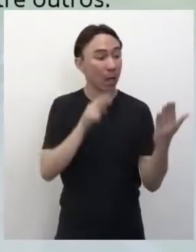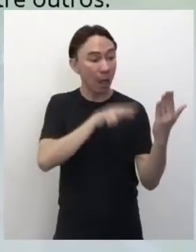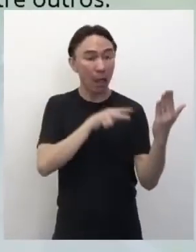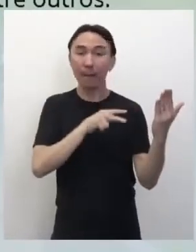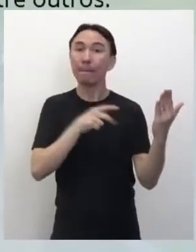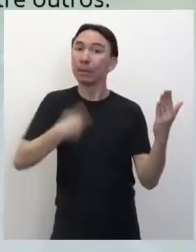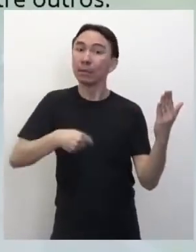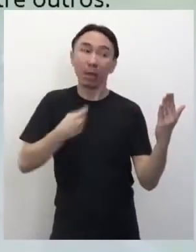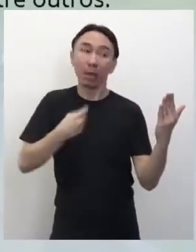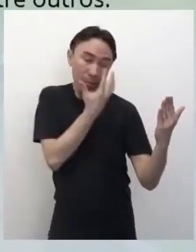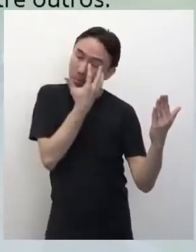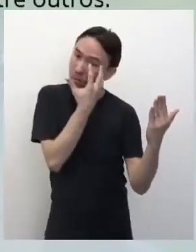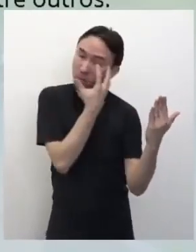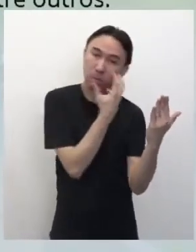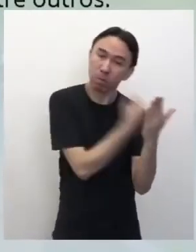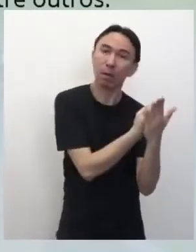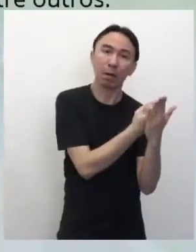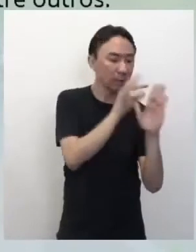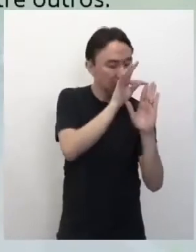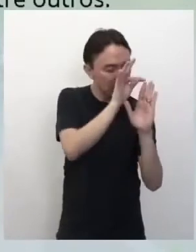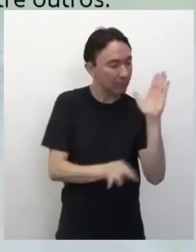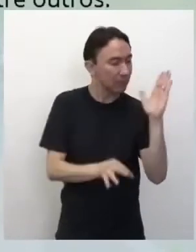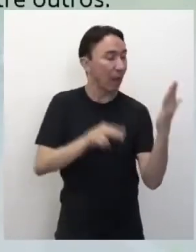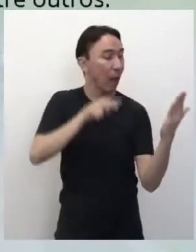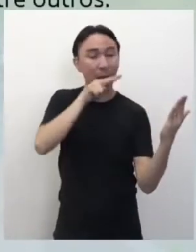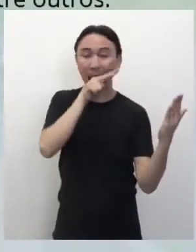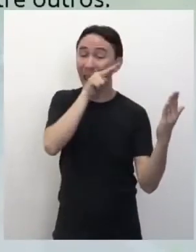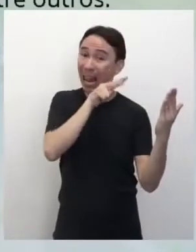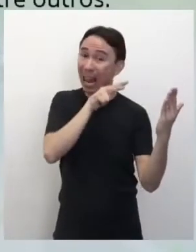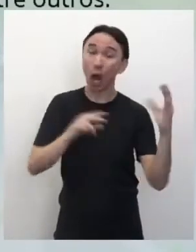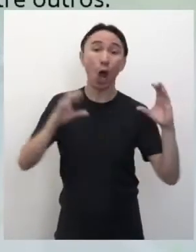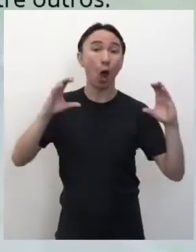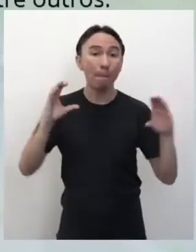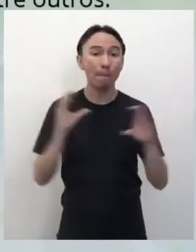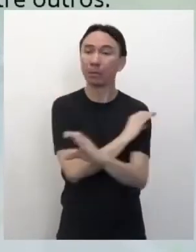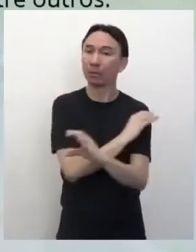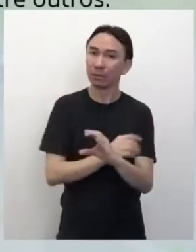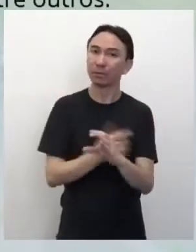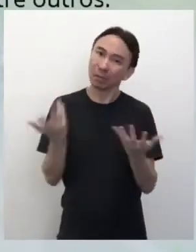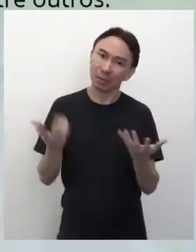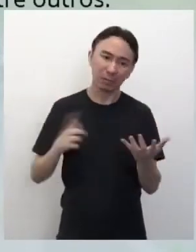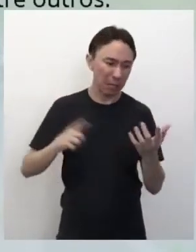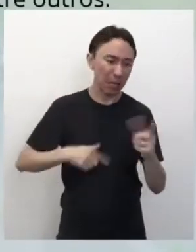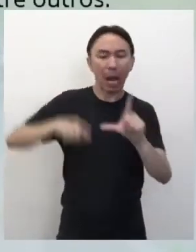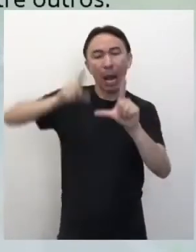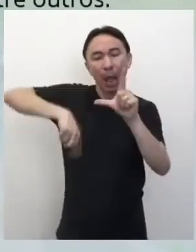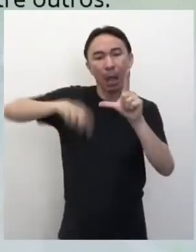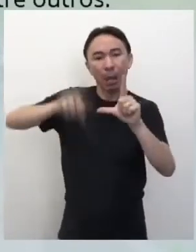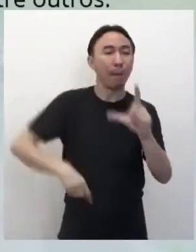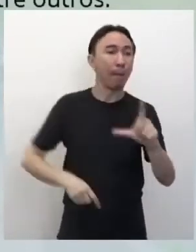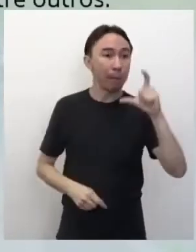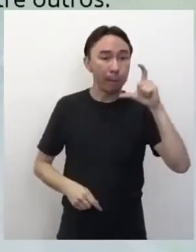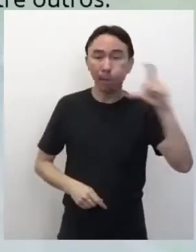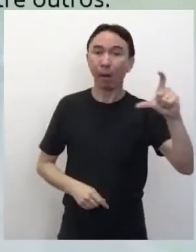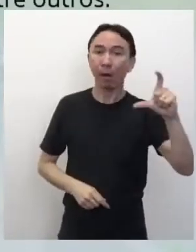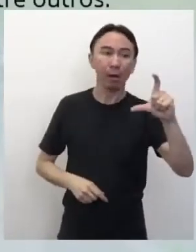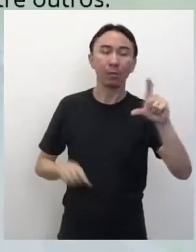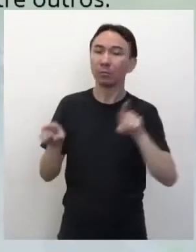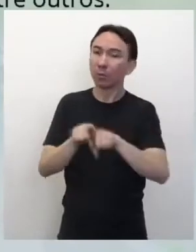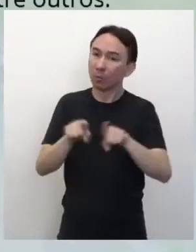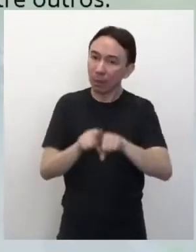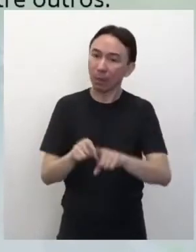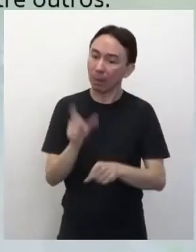texto. Por isso, elas possuem um formato atrativo, como letras garrafais e as palavras-chave.